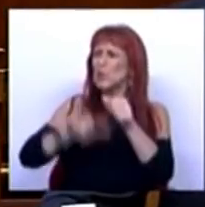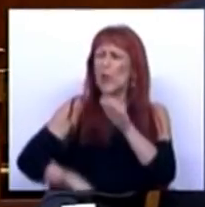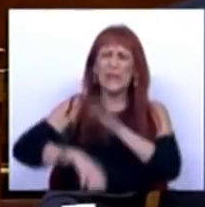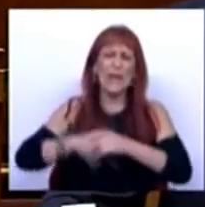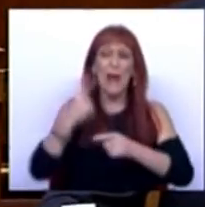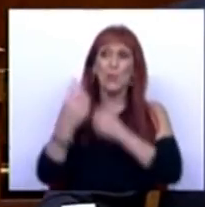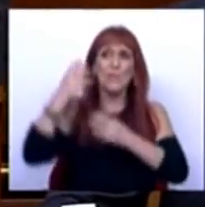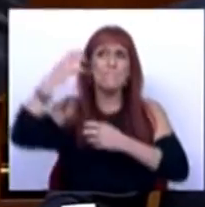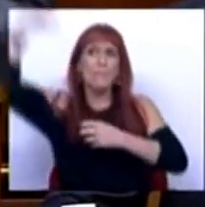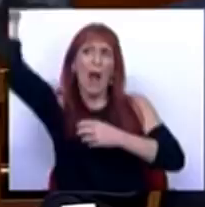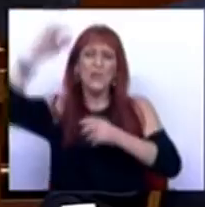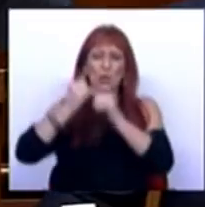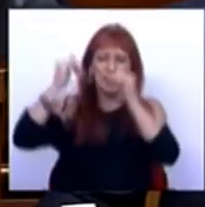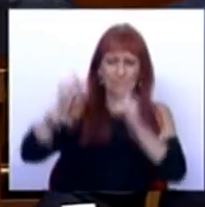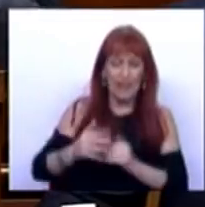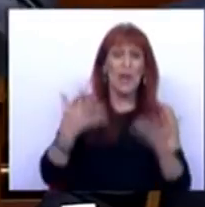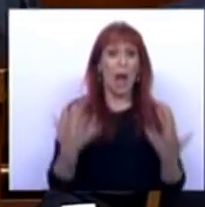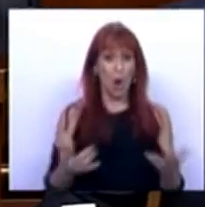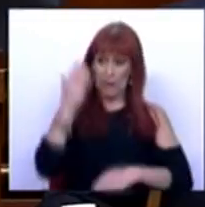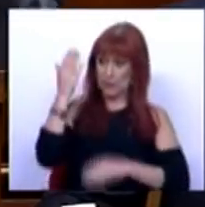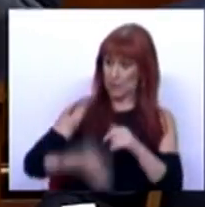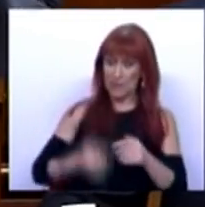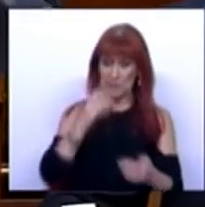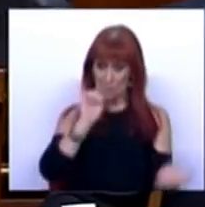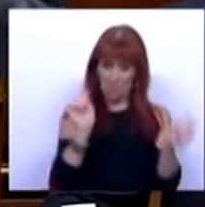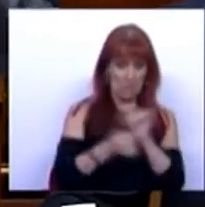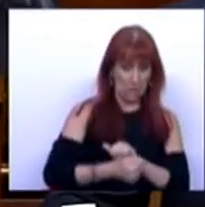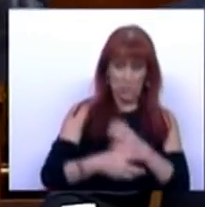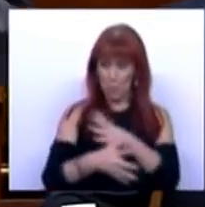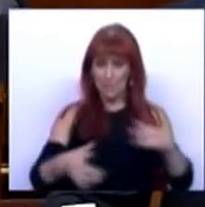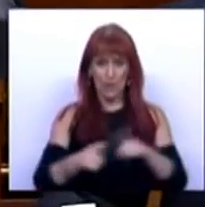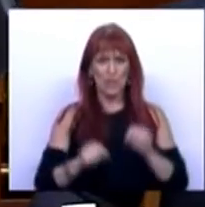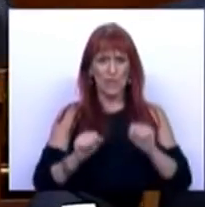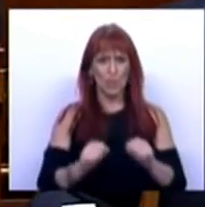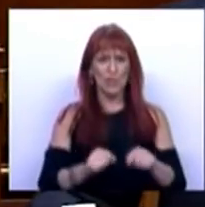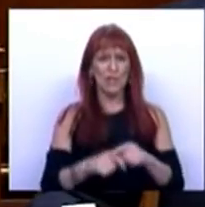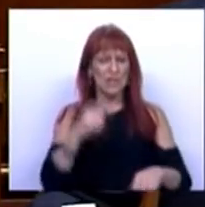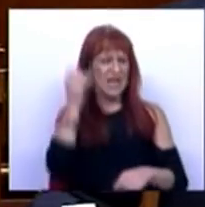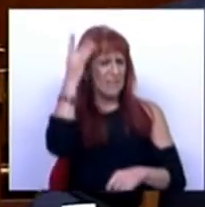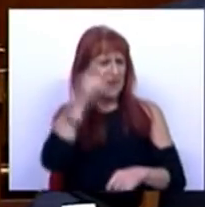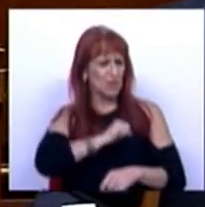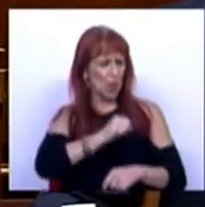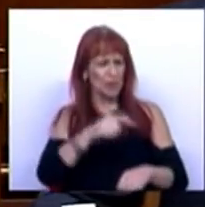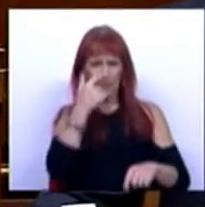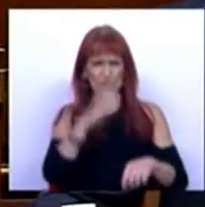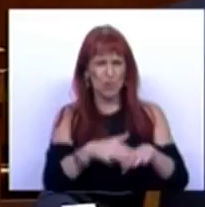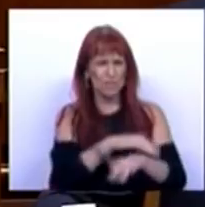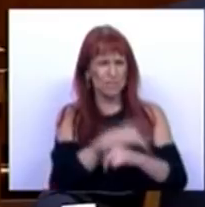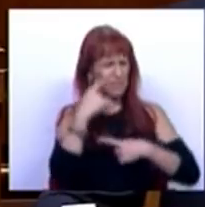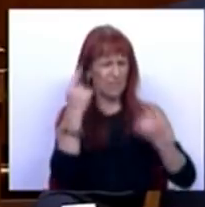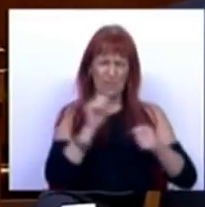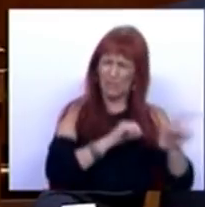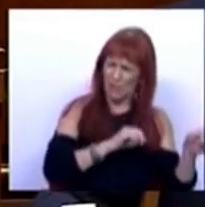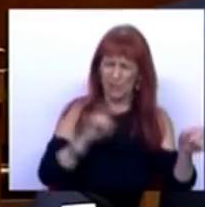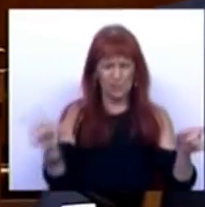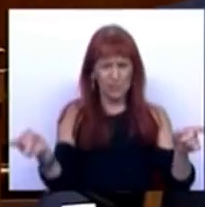uns com maior tonalidade, outros com menos tonalidade. Agora, de repente, fomos convertidos nos maiores inimigos dos funcionários públicos. Sr. Deputado, nem tanto ao mar,